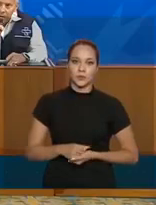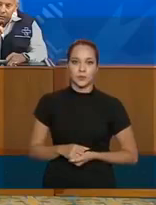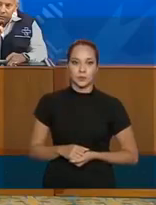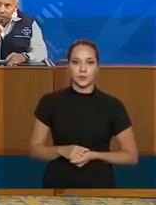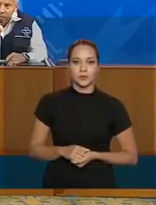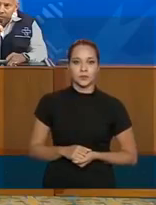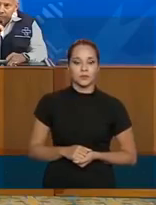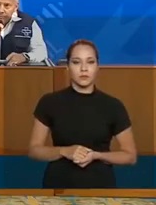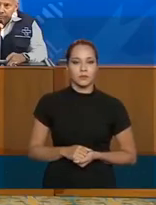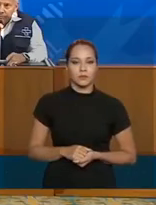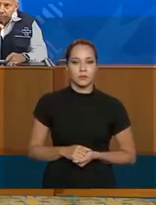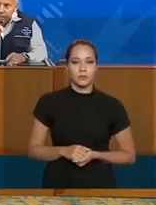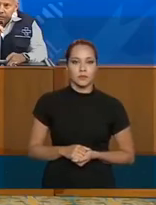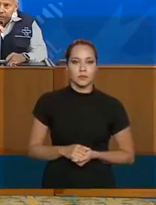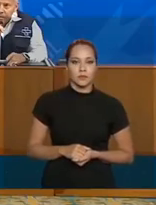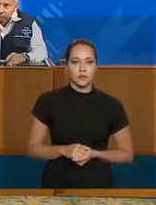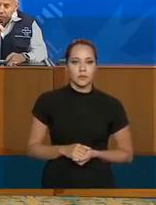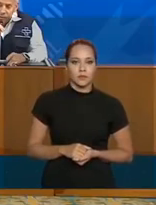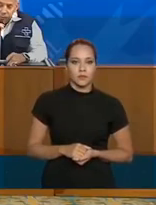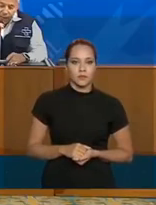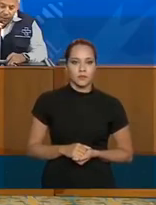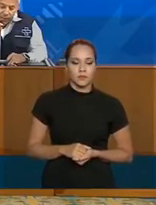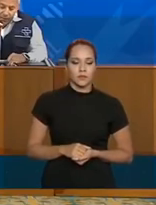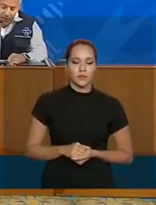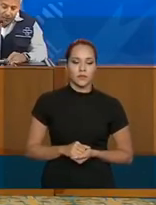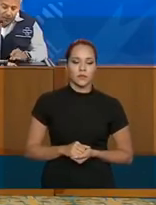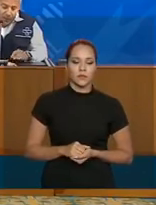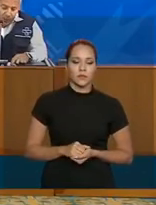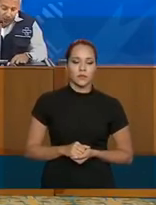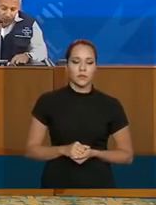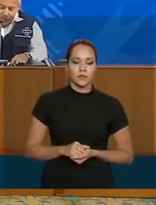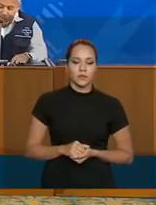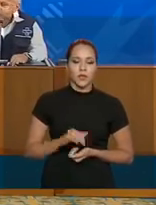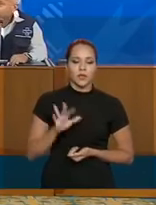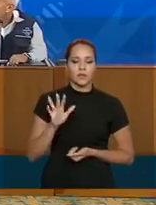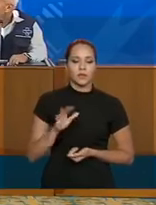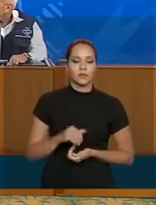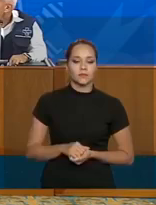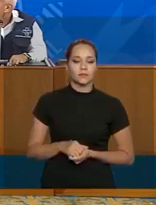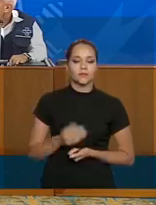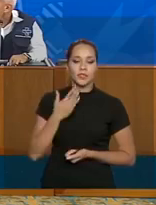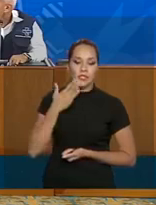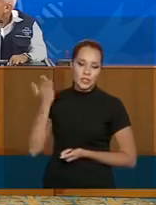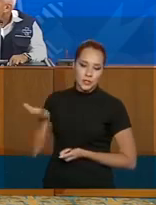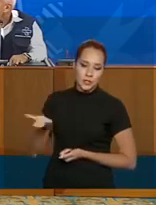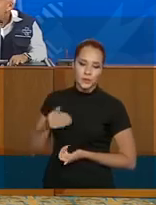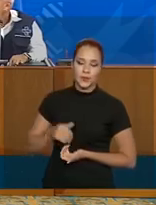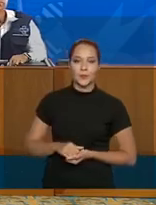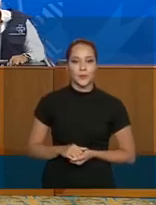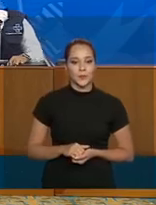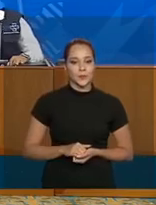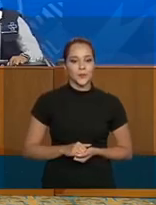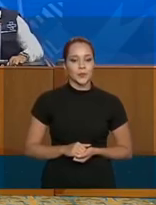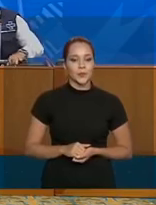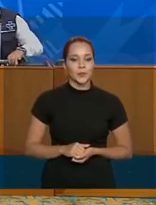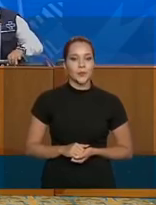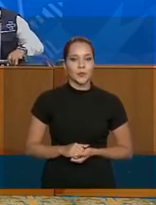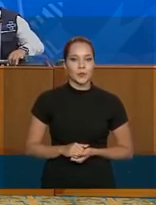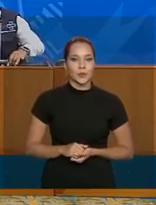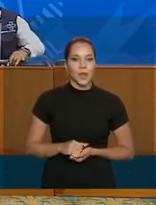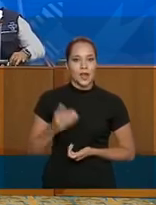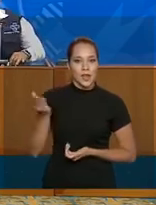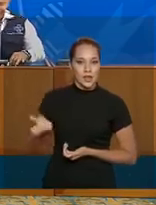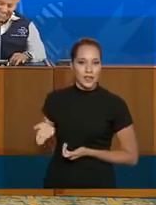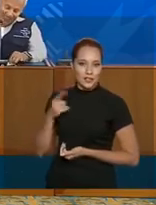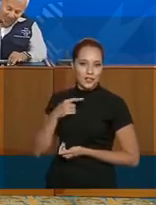Temos ainda alguns inscritos. Sobre a pergunta... O Gabardo Ministeriável. Como? Gabardo